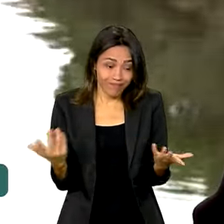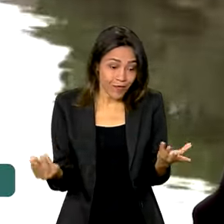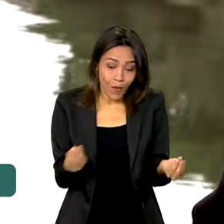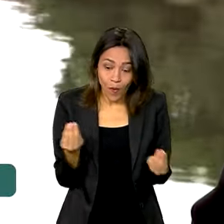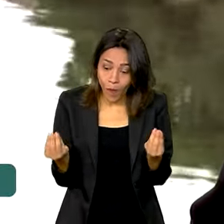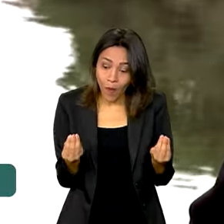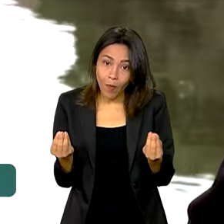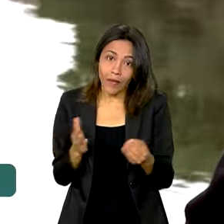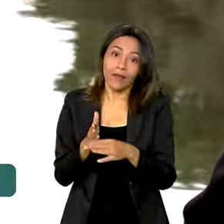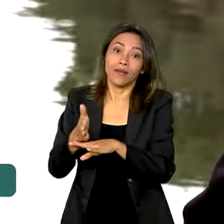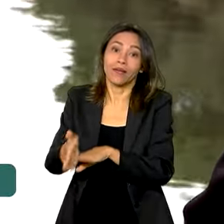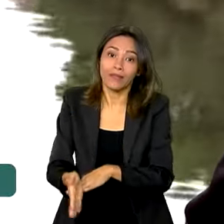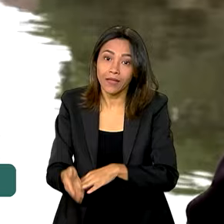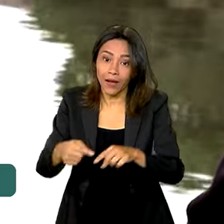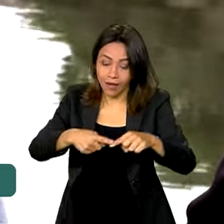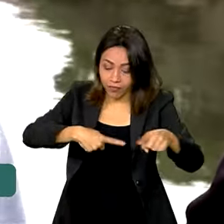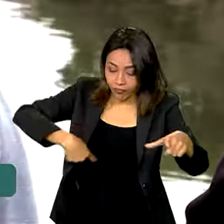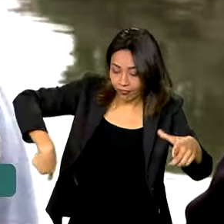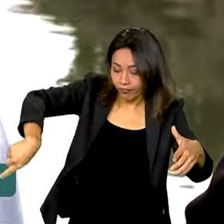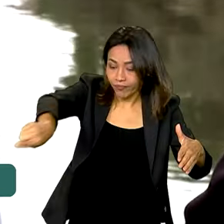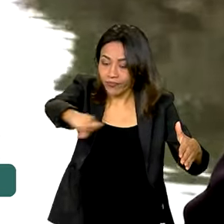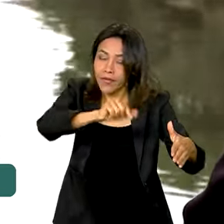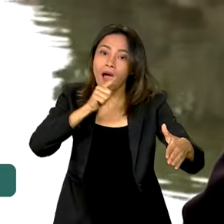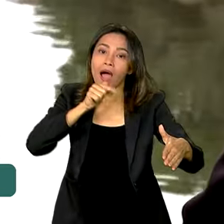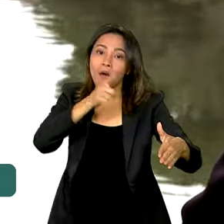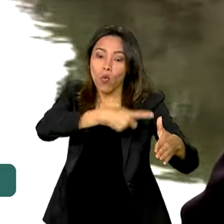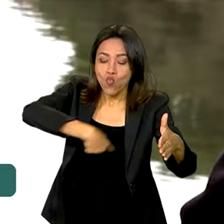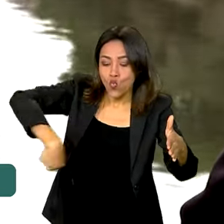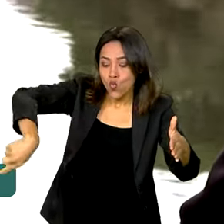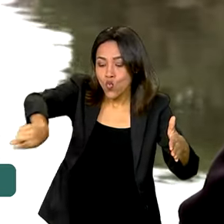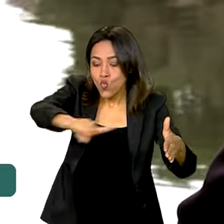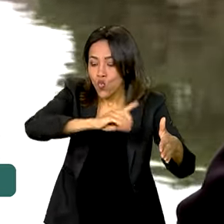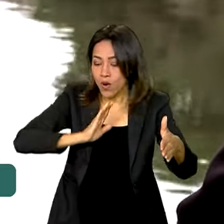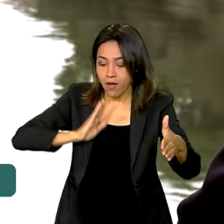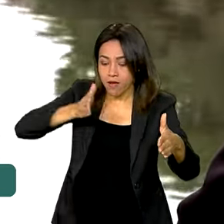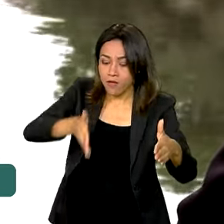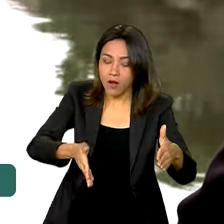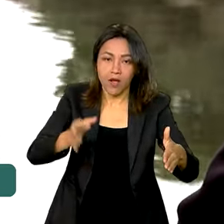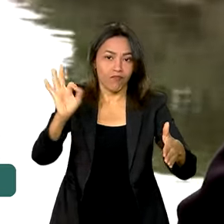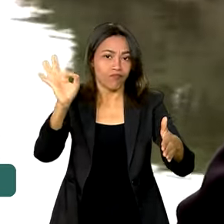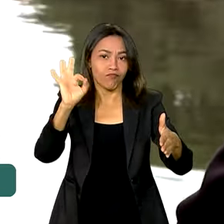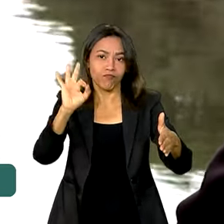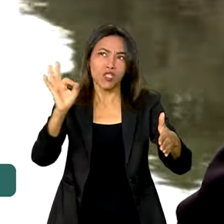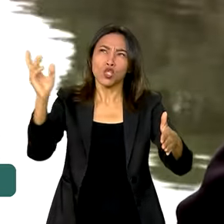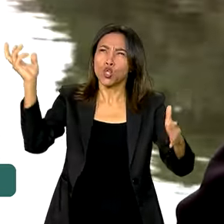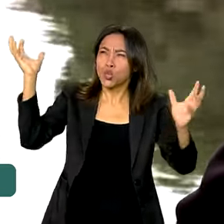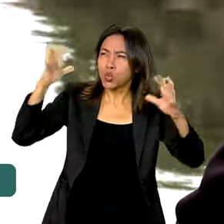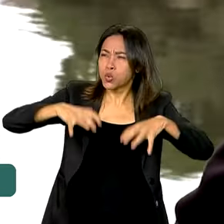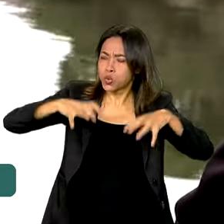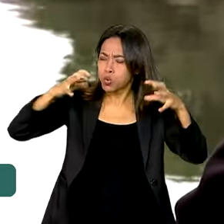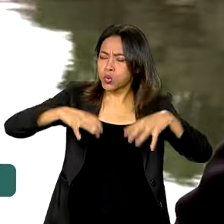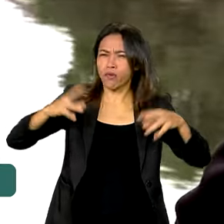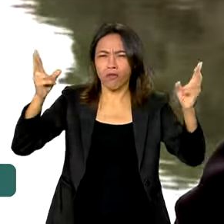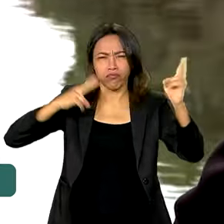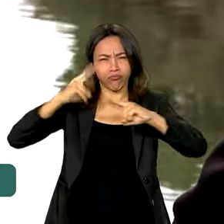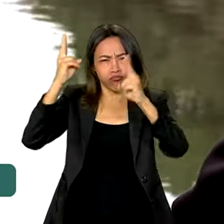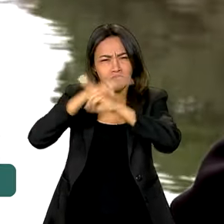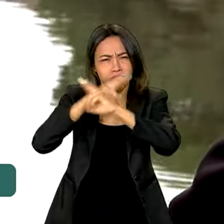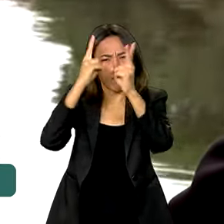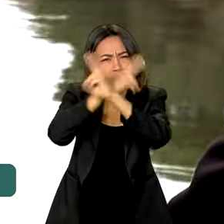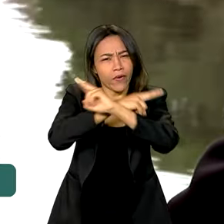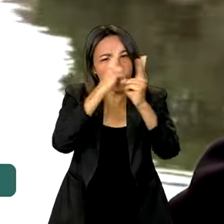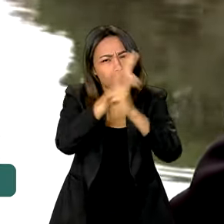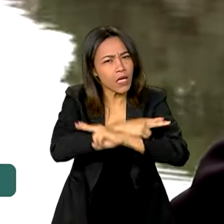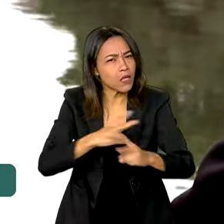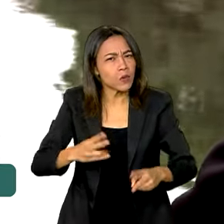por exemplo, acessar a lagoa. O jeito que ela estava revolta, muita chuva, muito vento, principalmente ventos, que